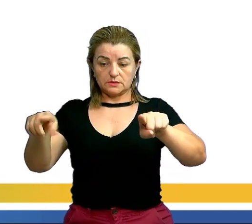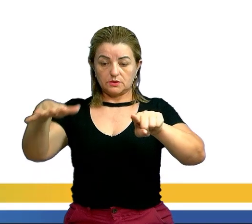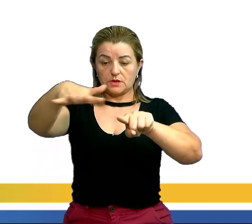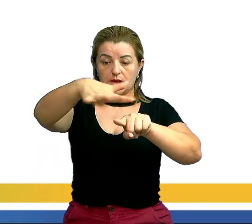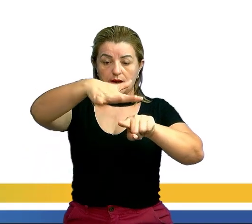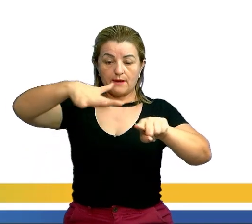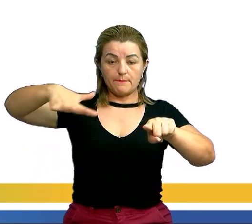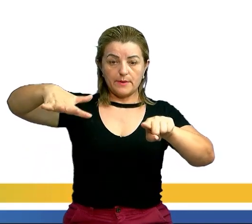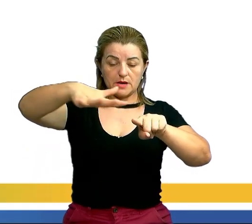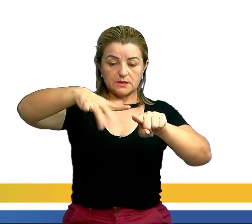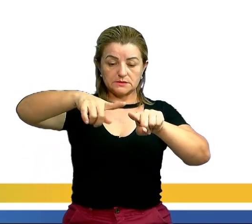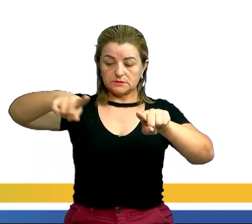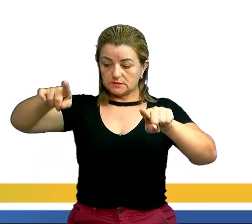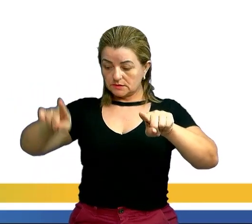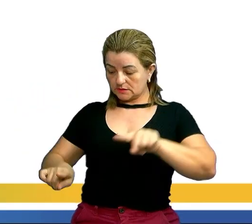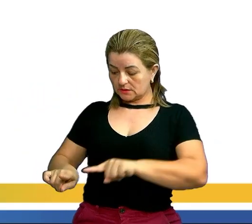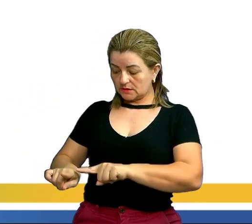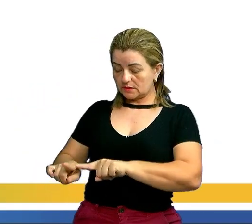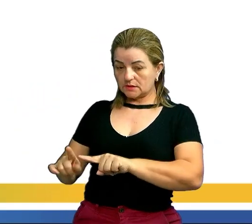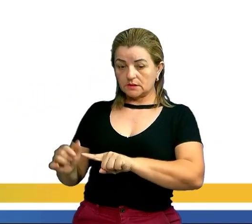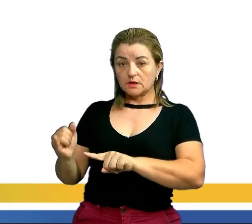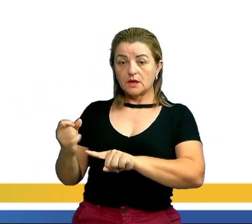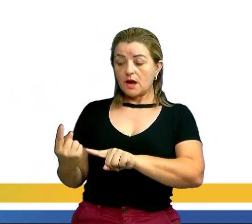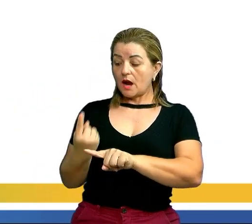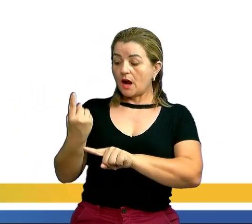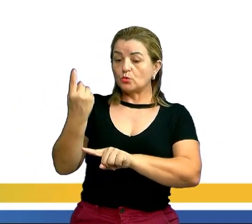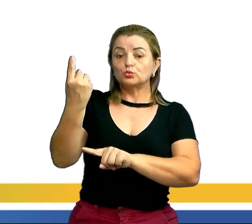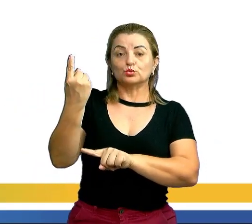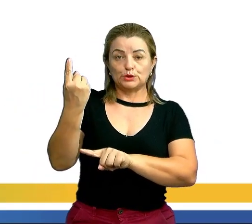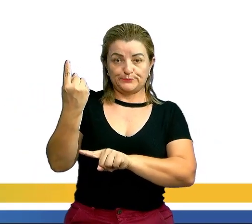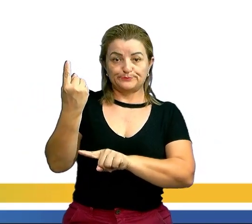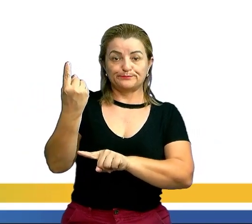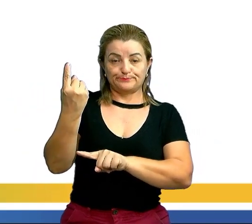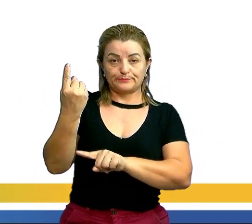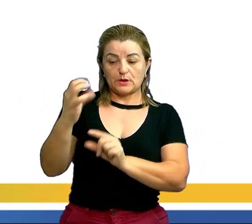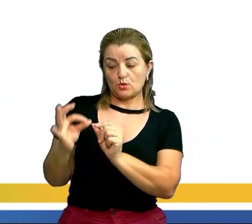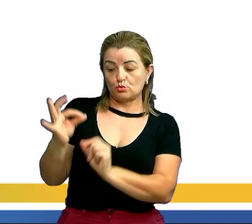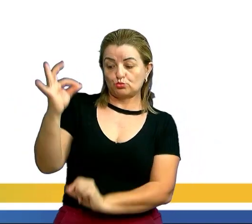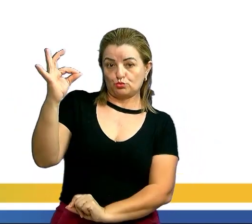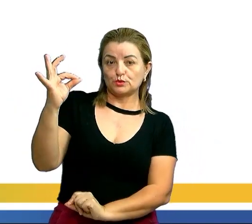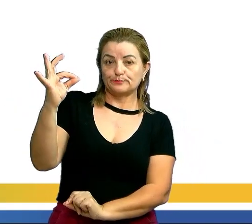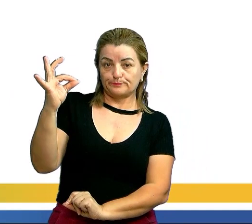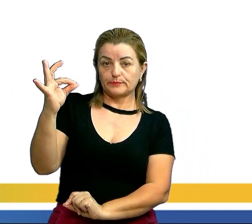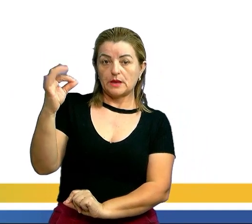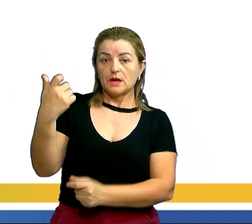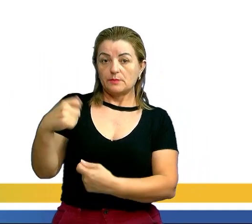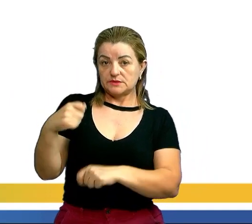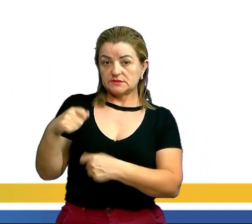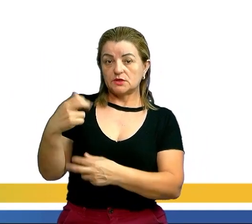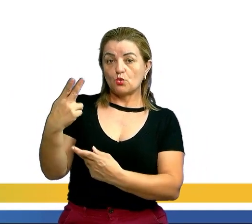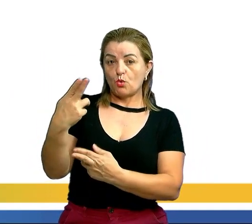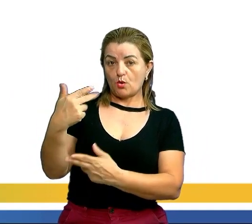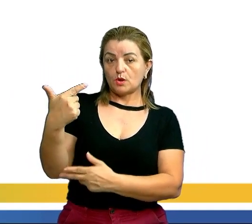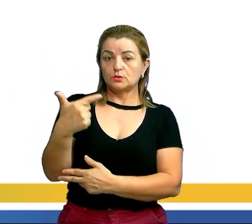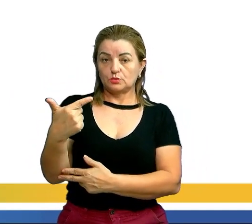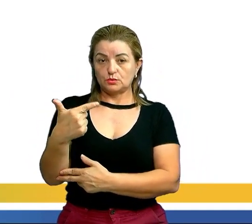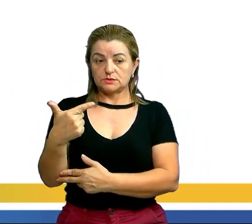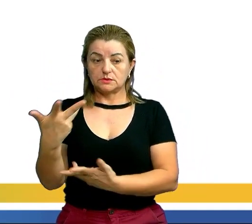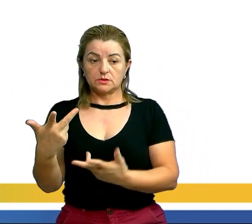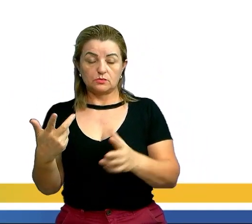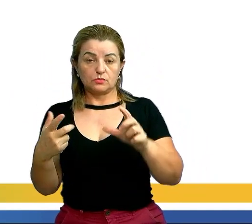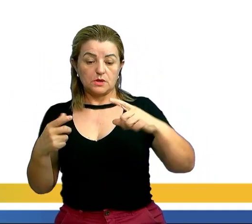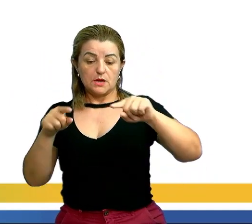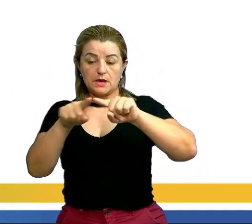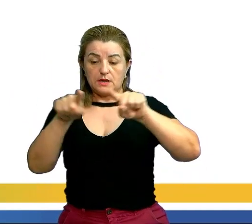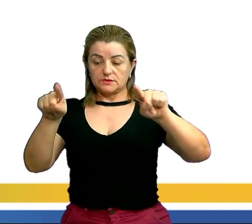Quando falar em área, você vai multiplicar a base vezes a altura. O problema fala que ela tem que ser igual a 2. Então eu vou pegar e multiplicar